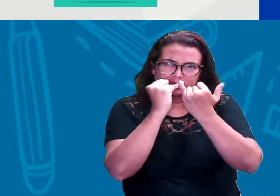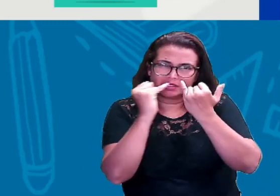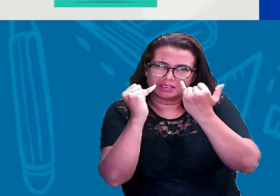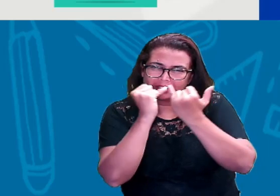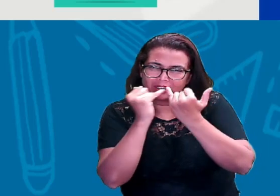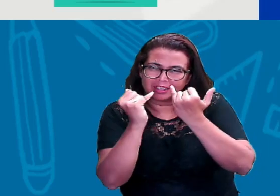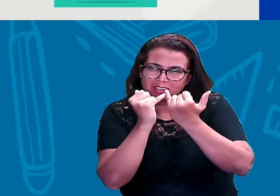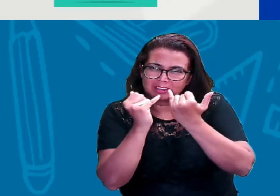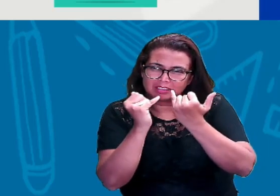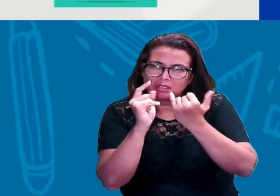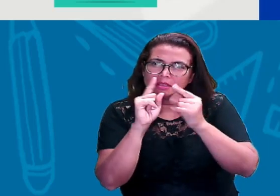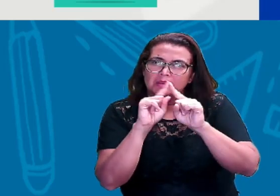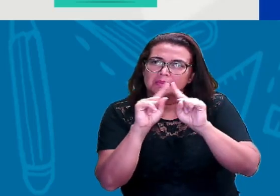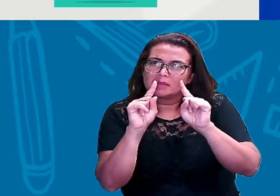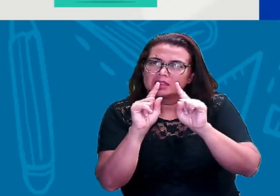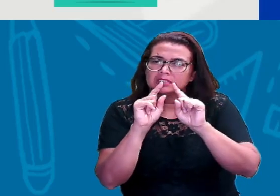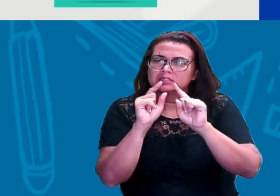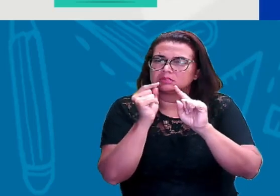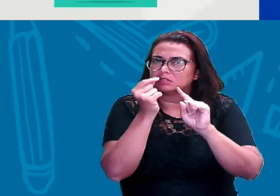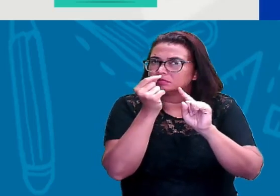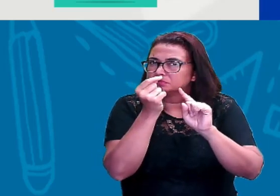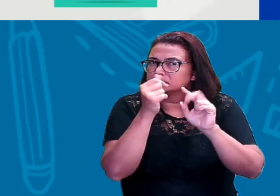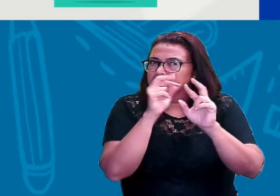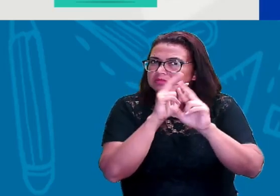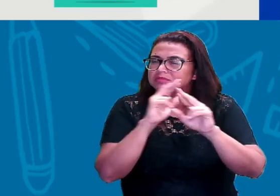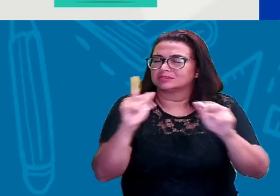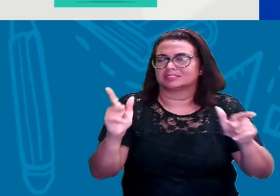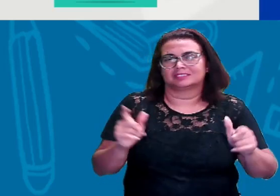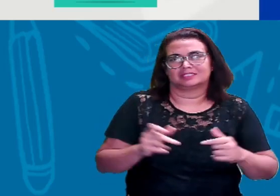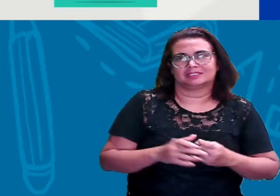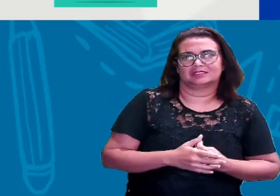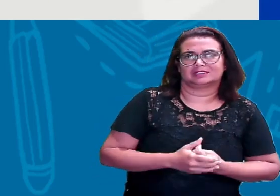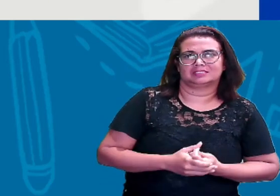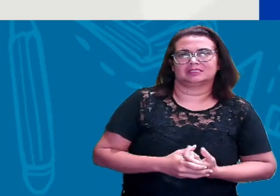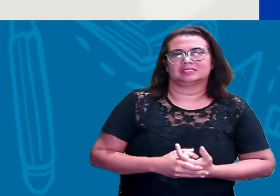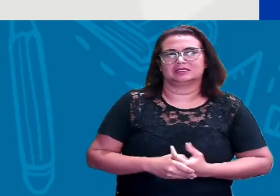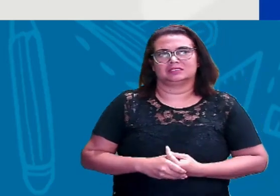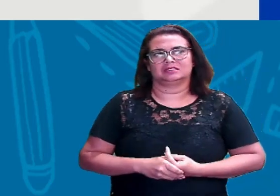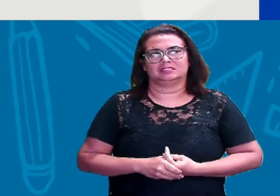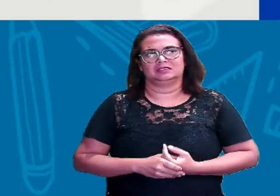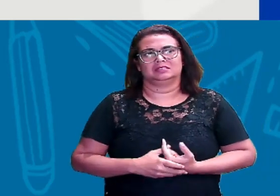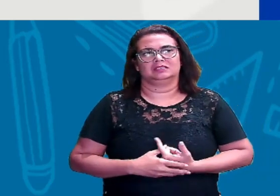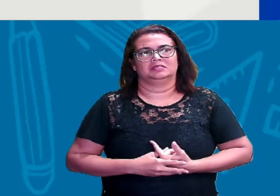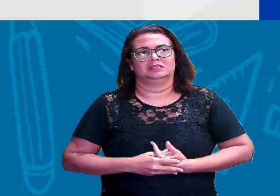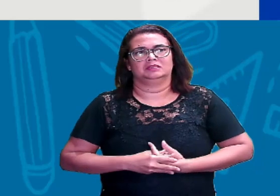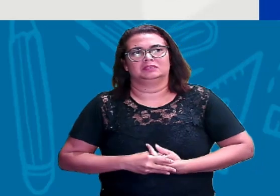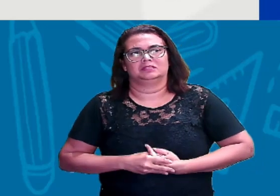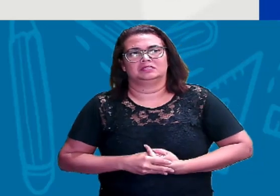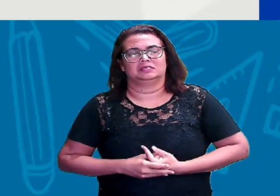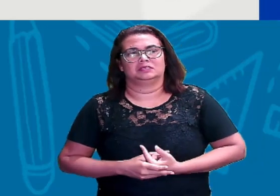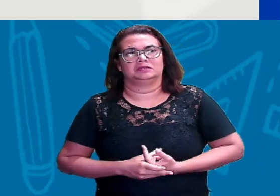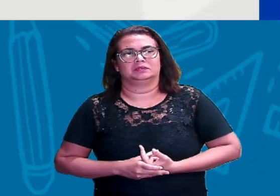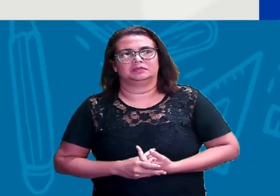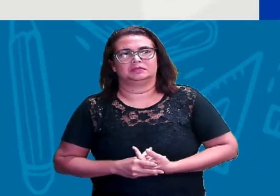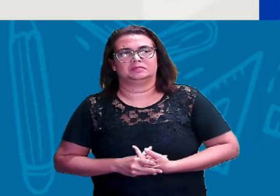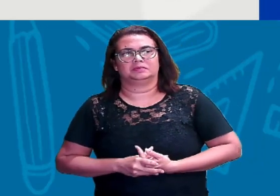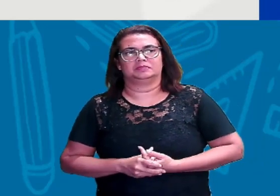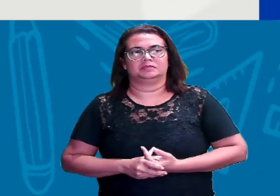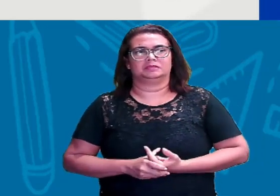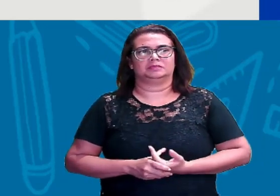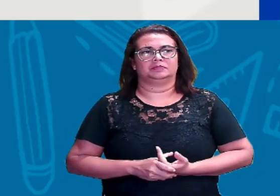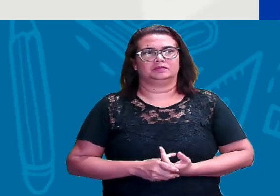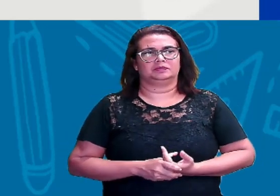que parecem iguais, tem as suas pegadinhas e é isso que a gente vai ver agora. Bom, temos aí, ele lida o